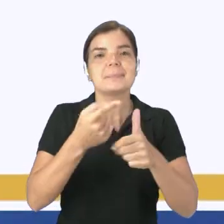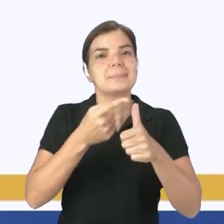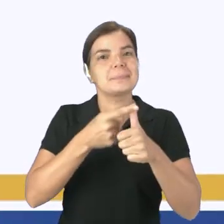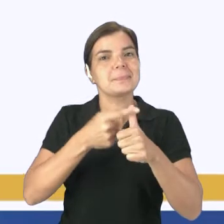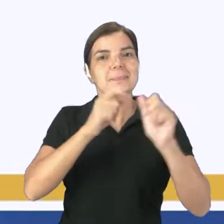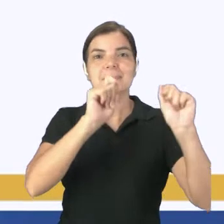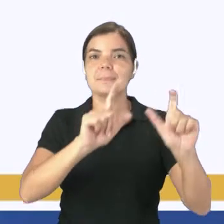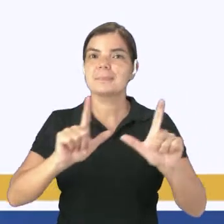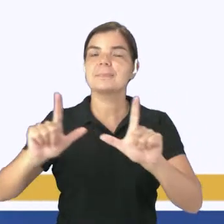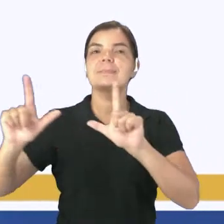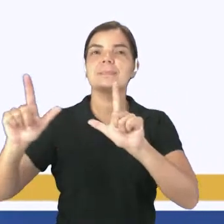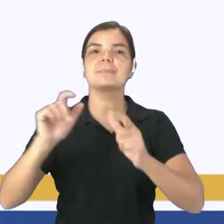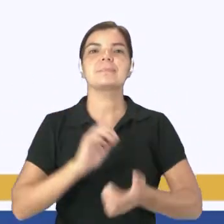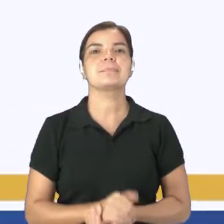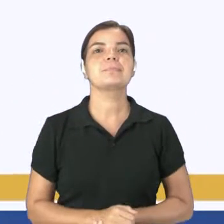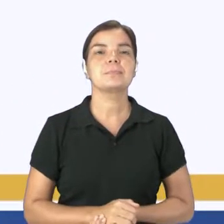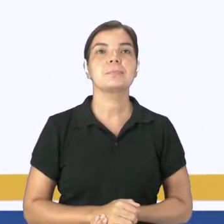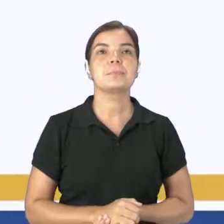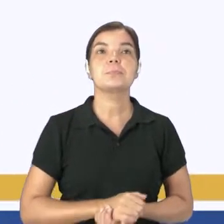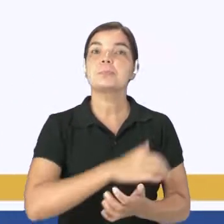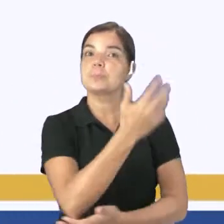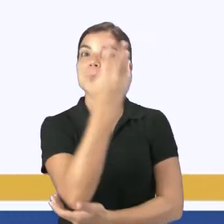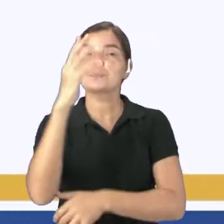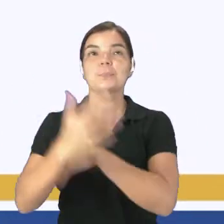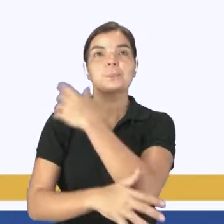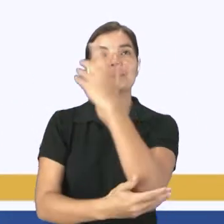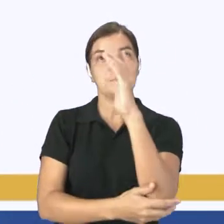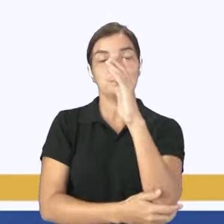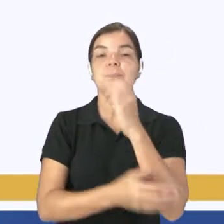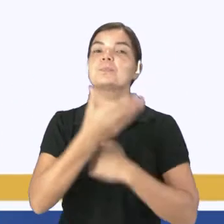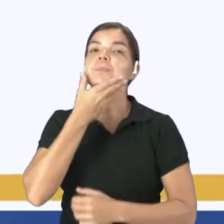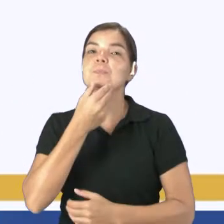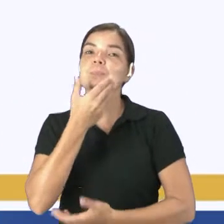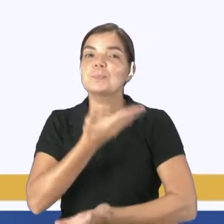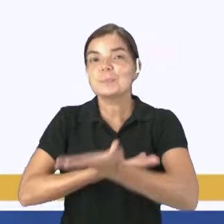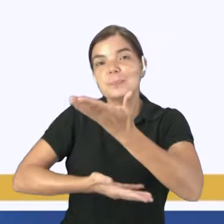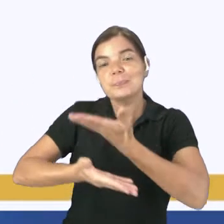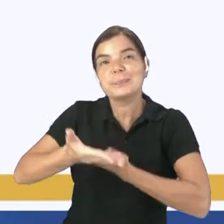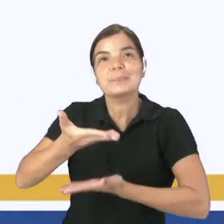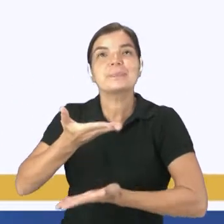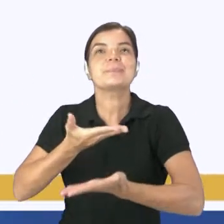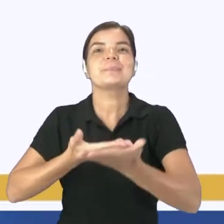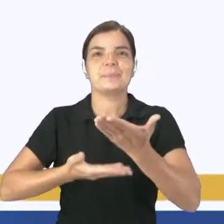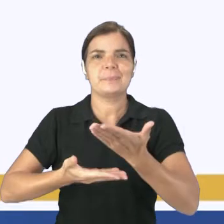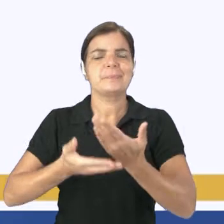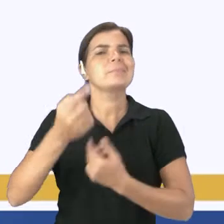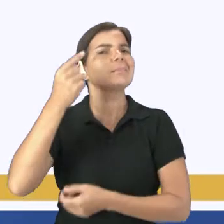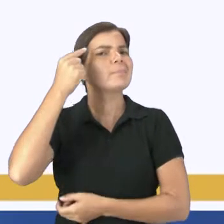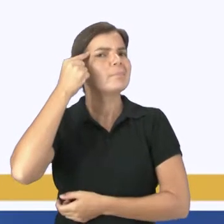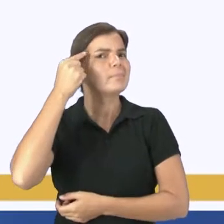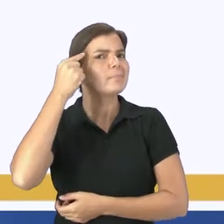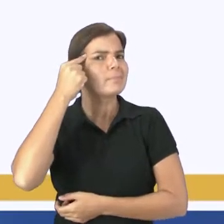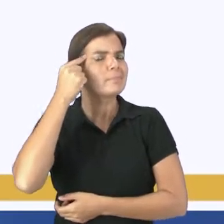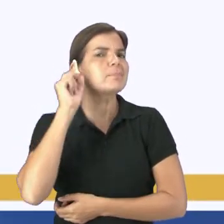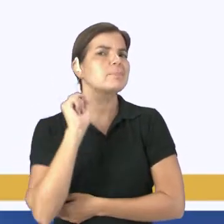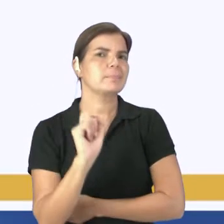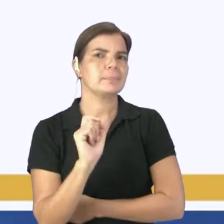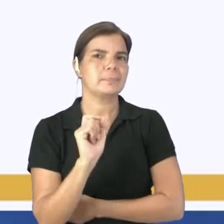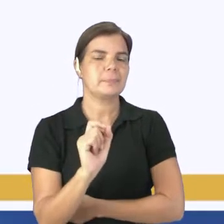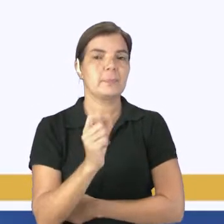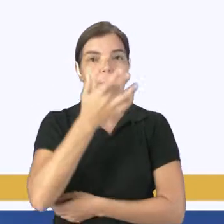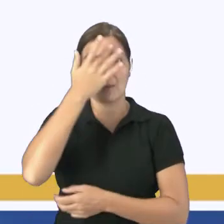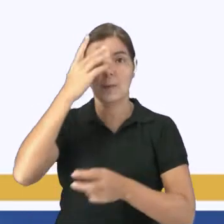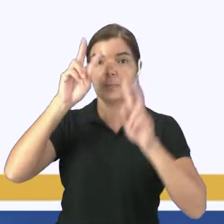tem aí, o meio ambiente e o homem, uma relação de interdependência. A gente tem que pensar que o ser humano,